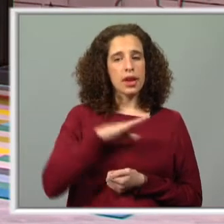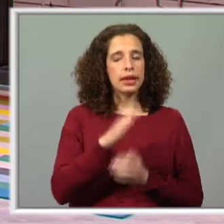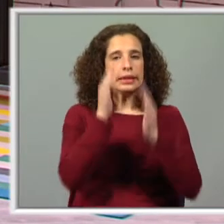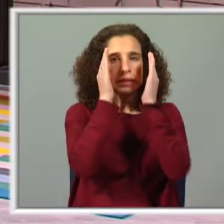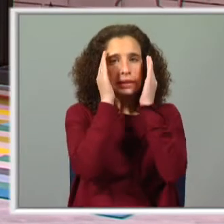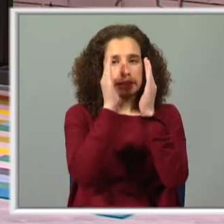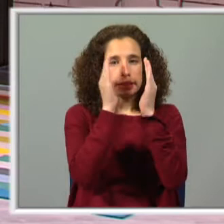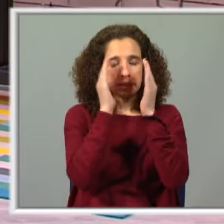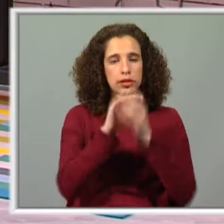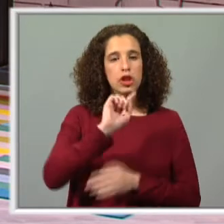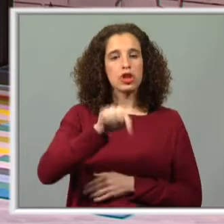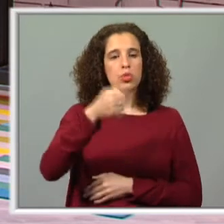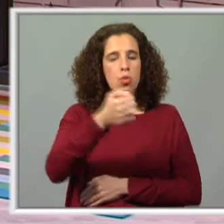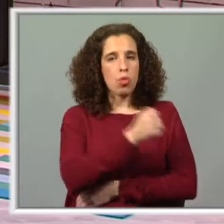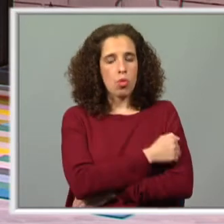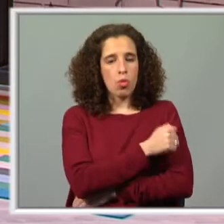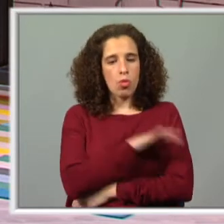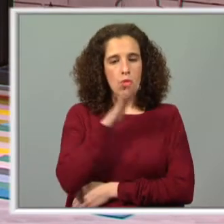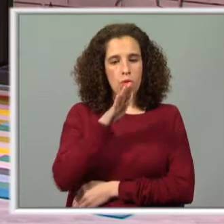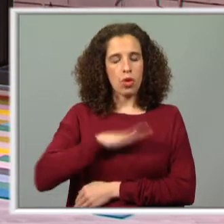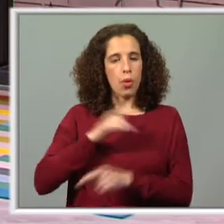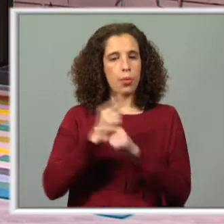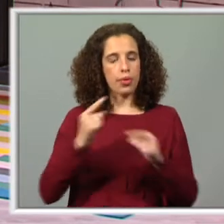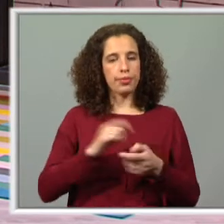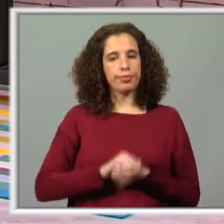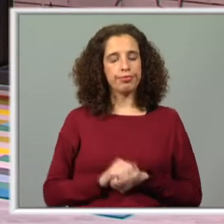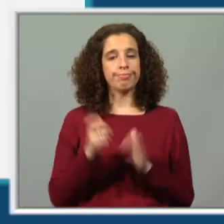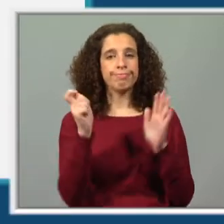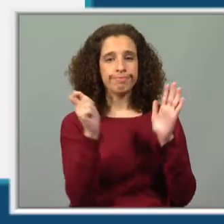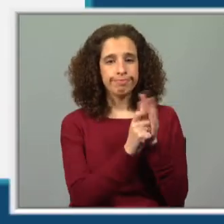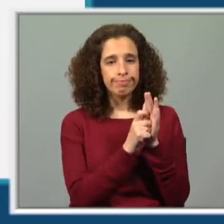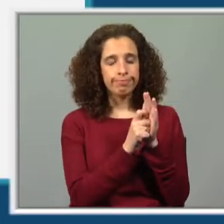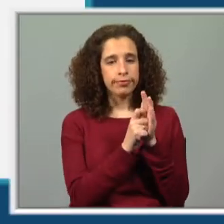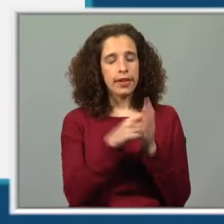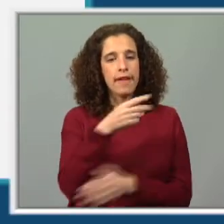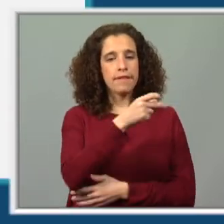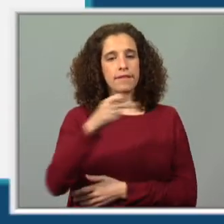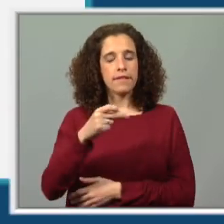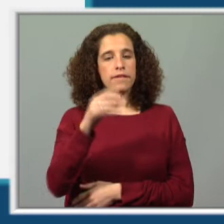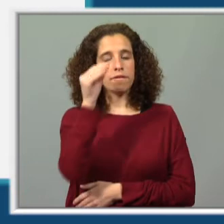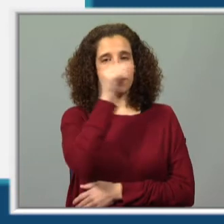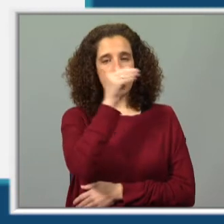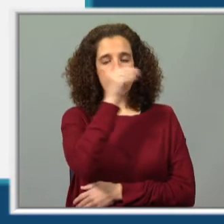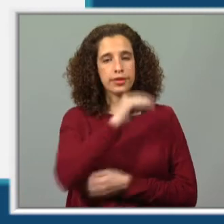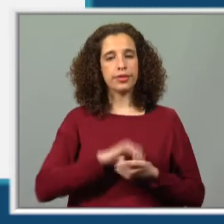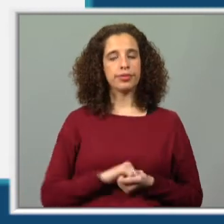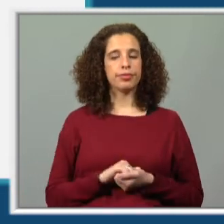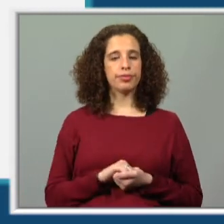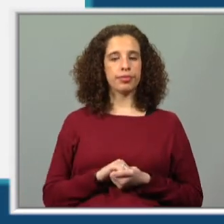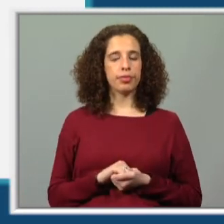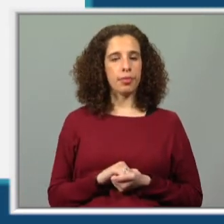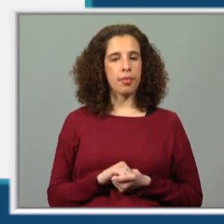prestem muita atenção. E depois aí de casa vocês vão me dizer porquê. Assiná-la as afirmações falsas.